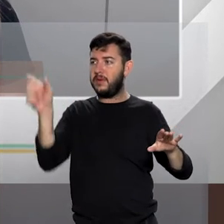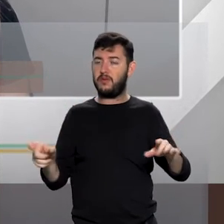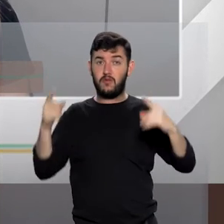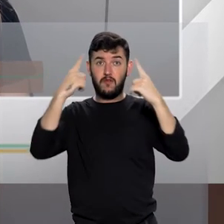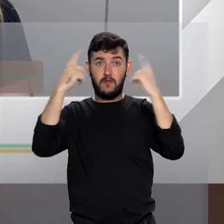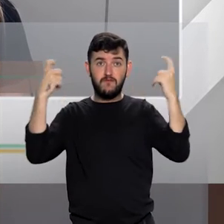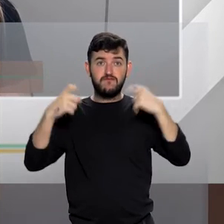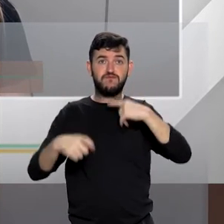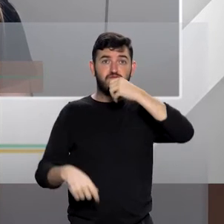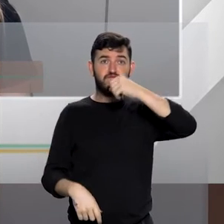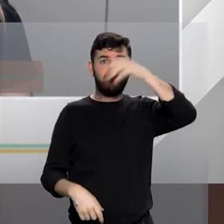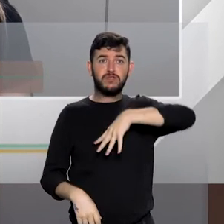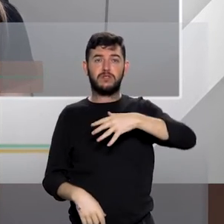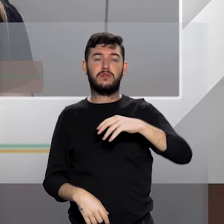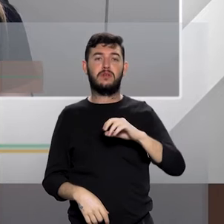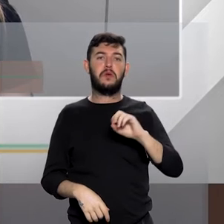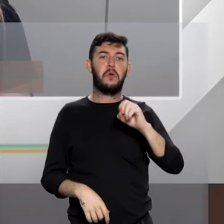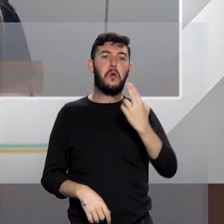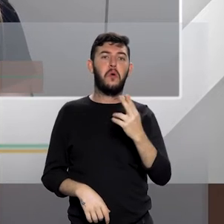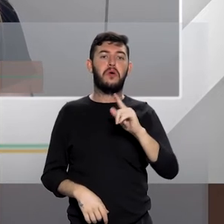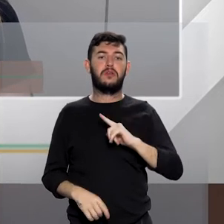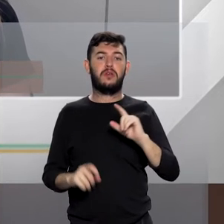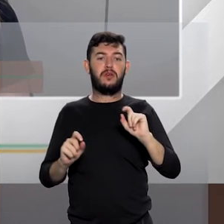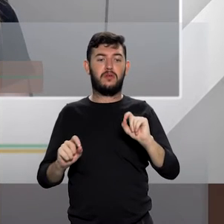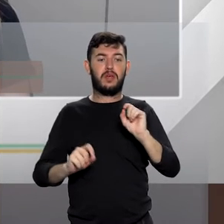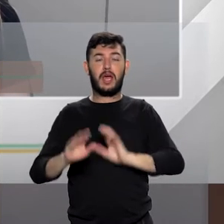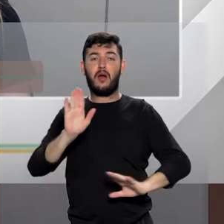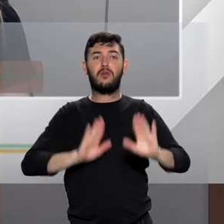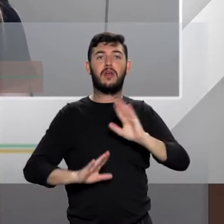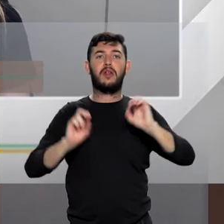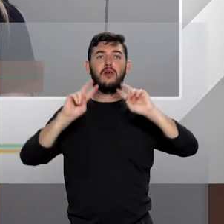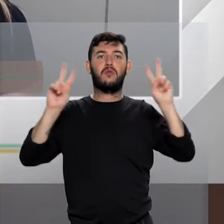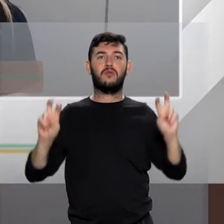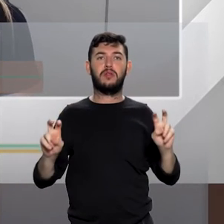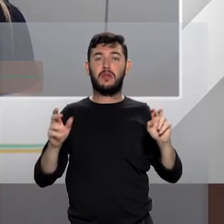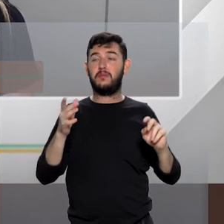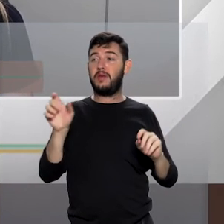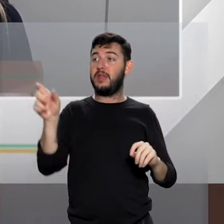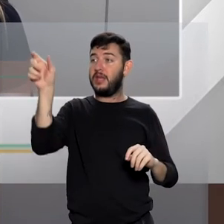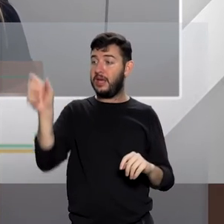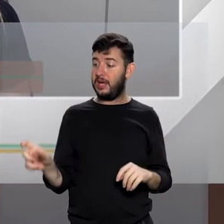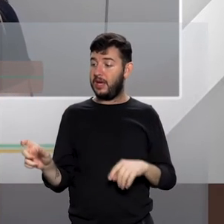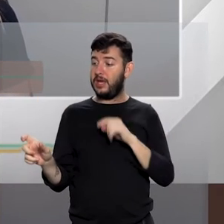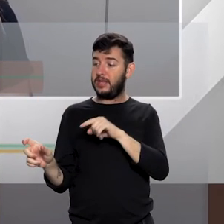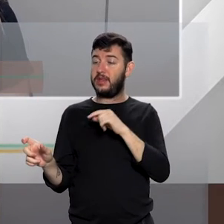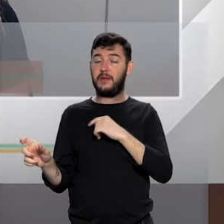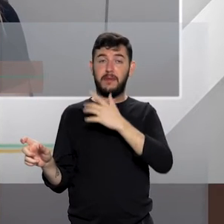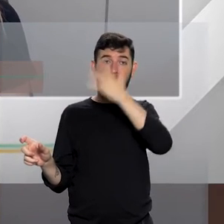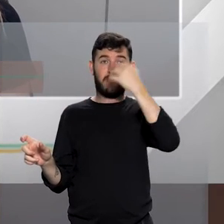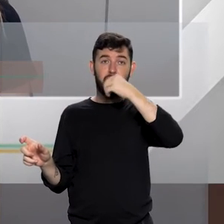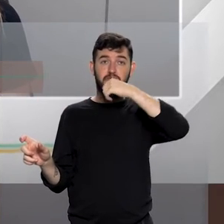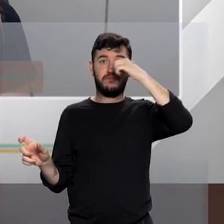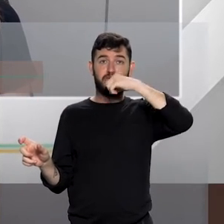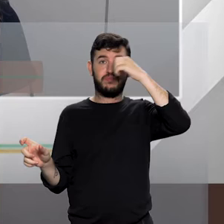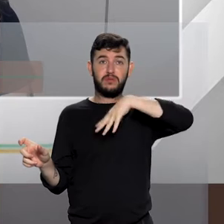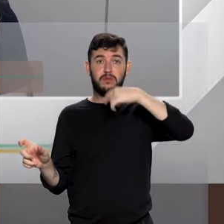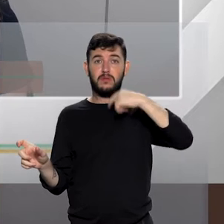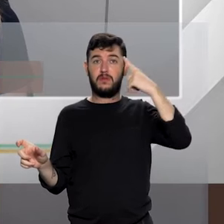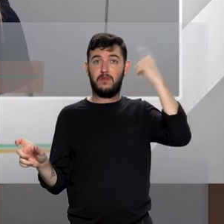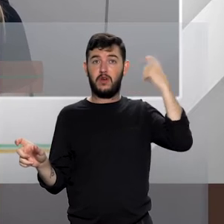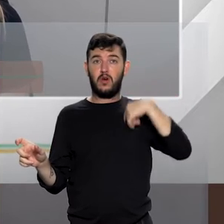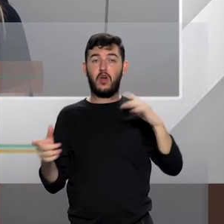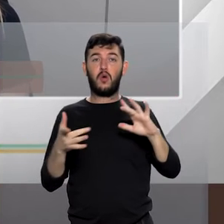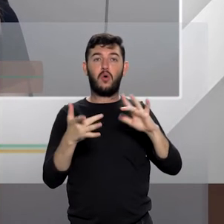certas cautelas com relação ao contato desse agressor com seus familiares, pessoas conhecidas, seu